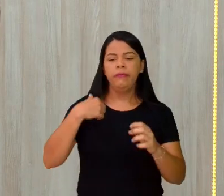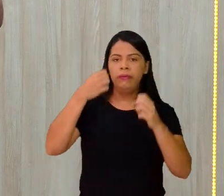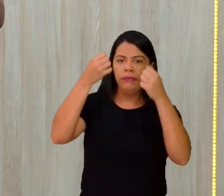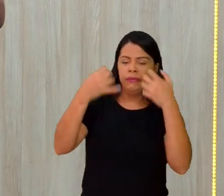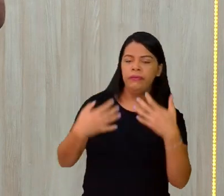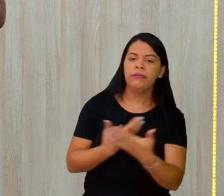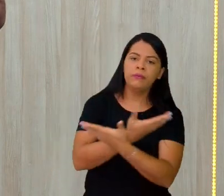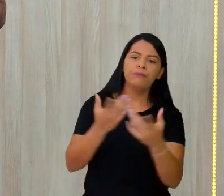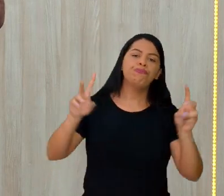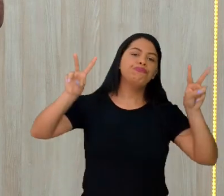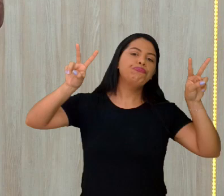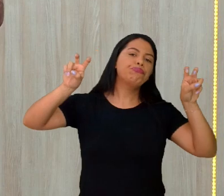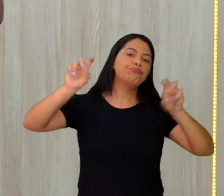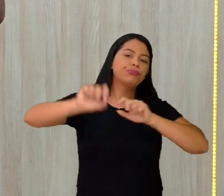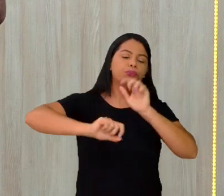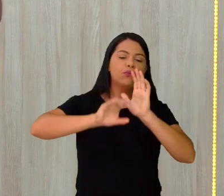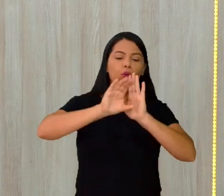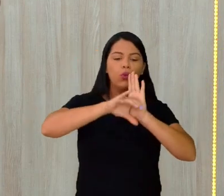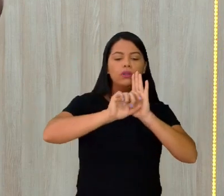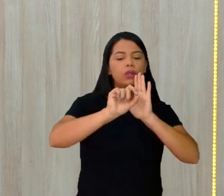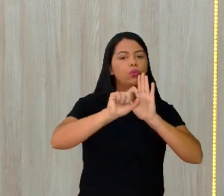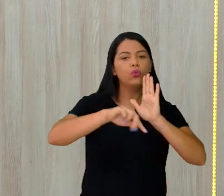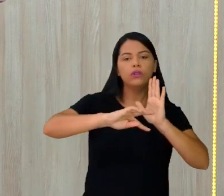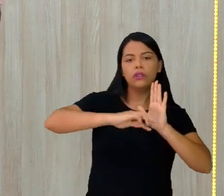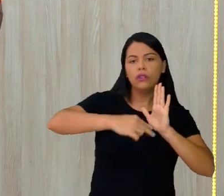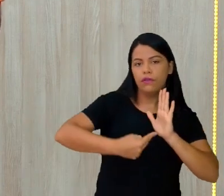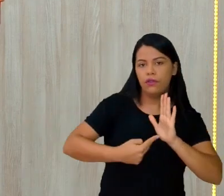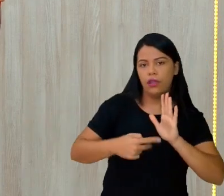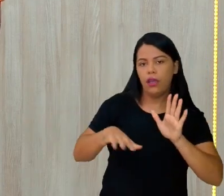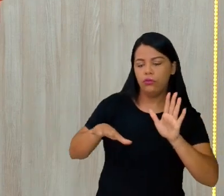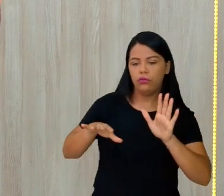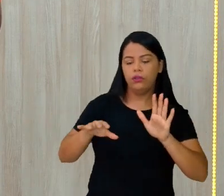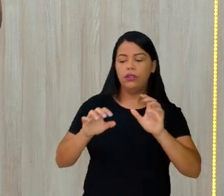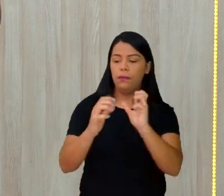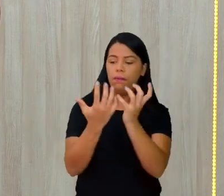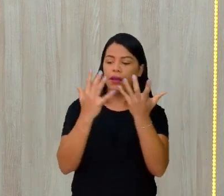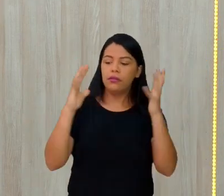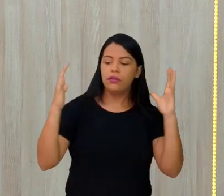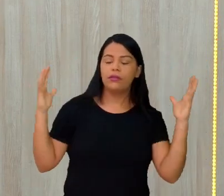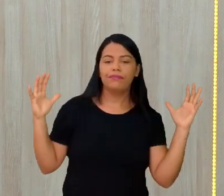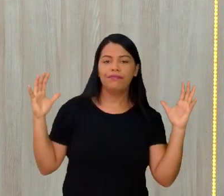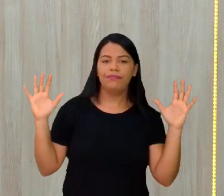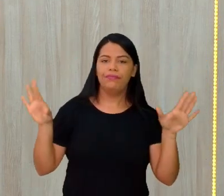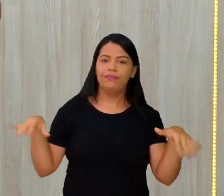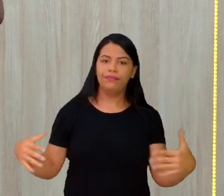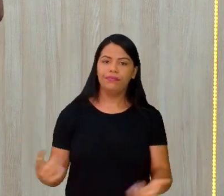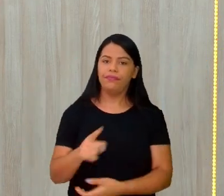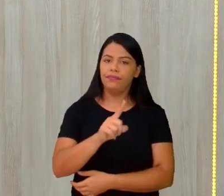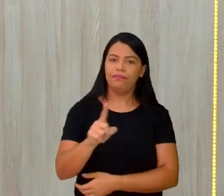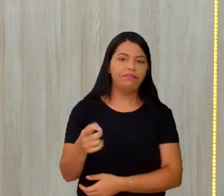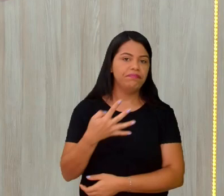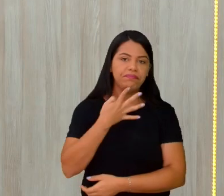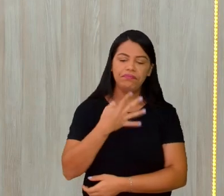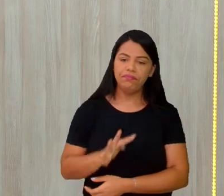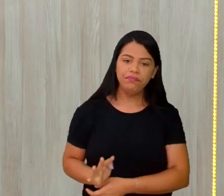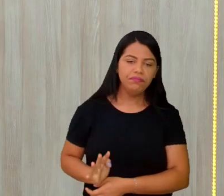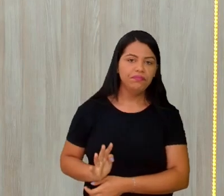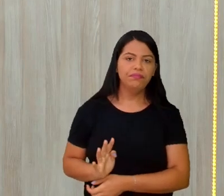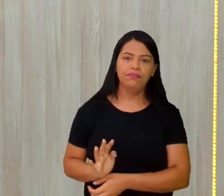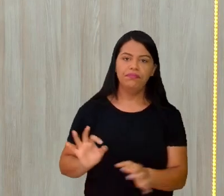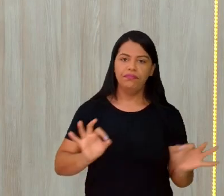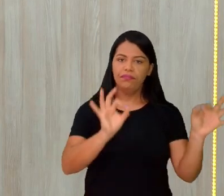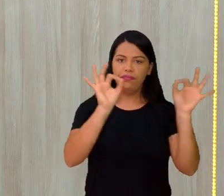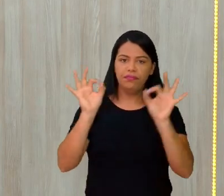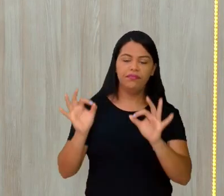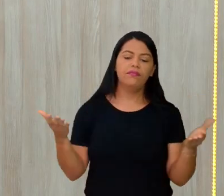conceito de paisagem. Então, você já, se não assistiu, vai saber agora. Se você assistiu, vai